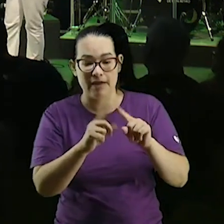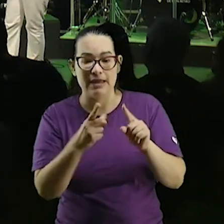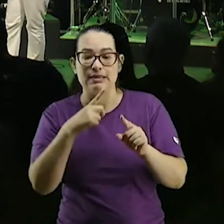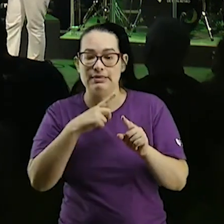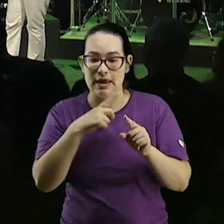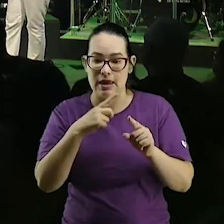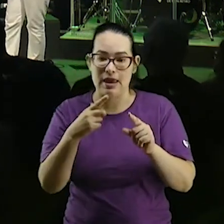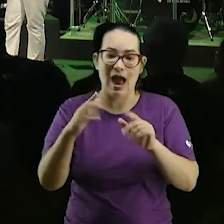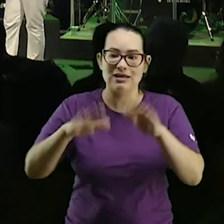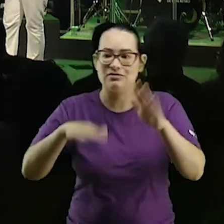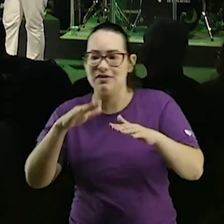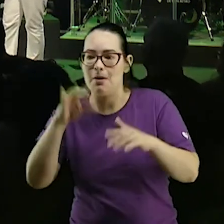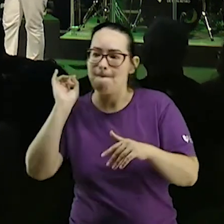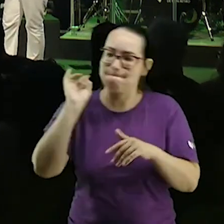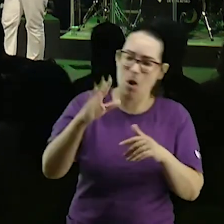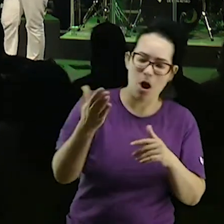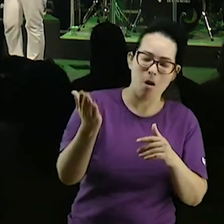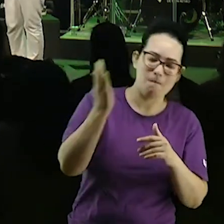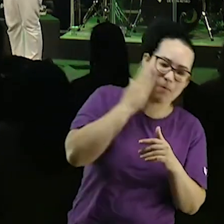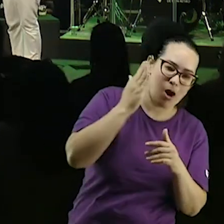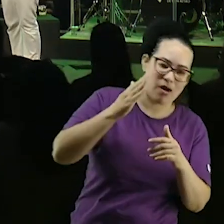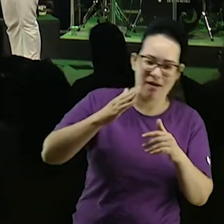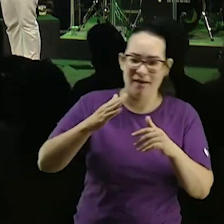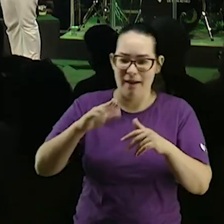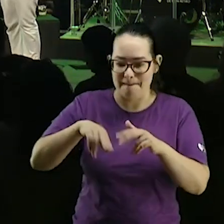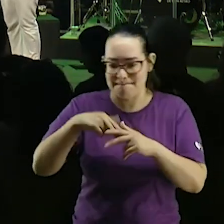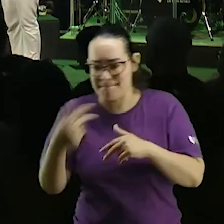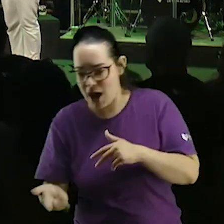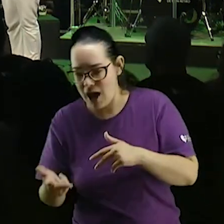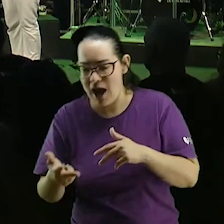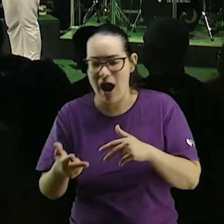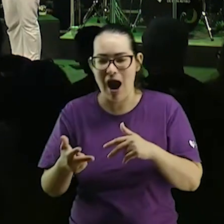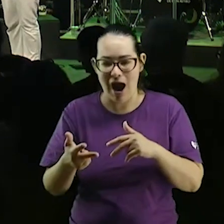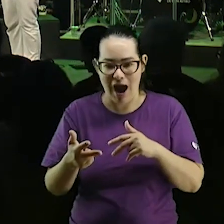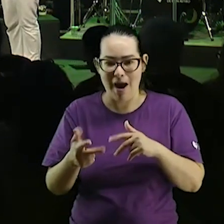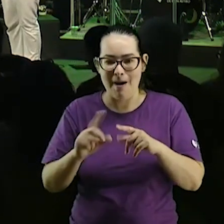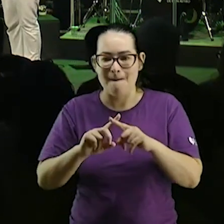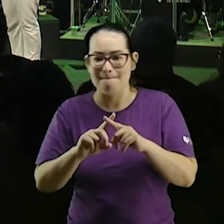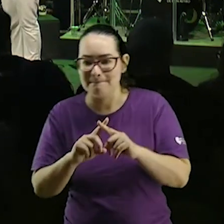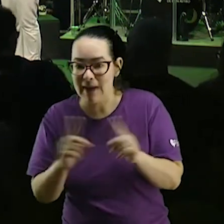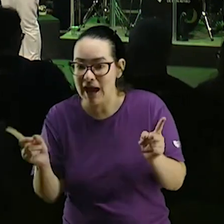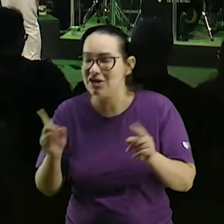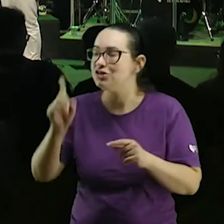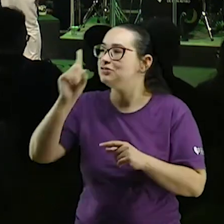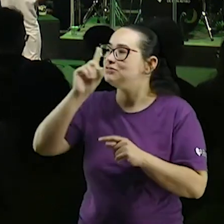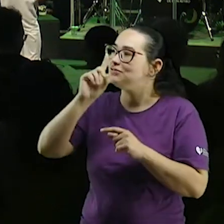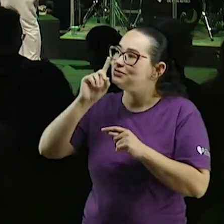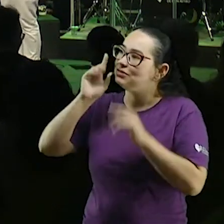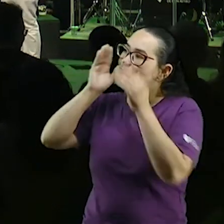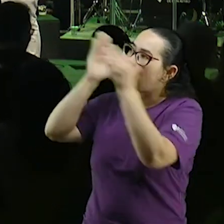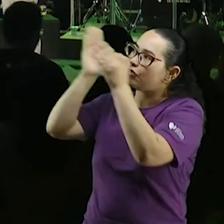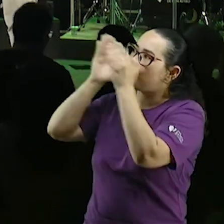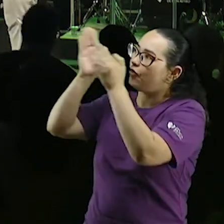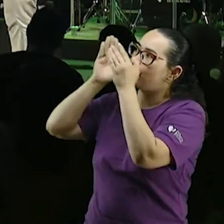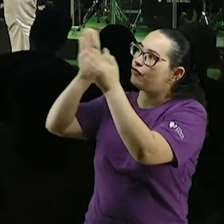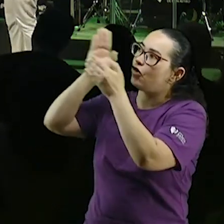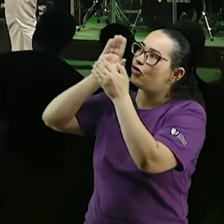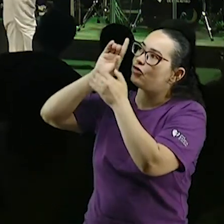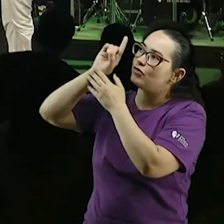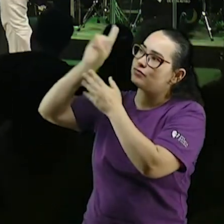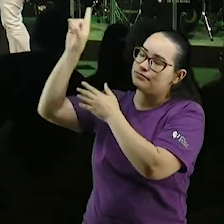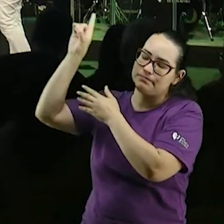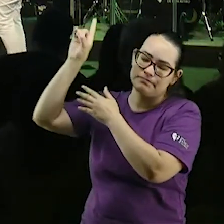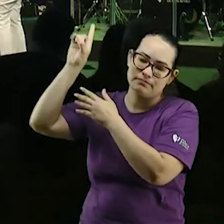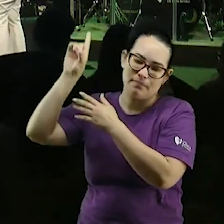ele vai vai sofrer canelada mas vai ouvir falar que Jesus perdoa ação